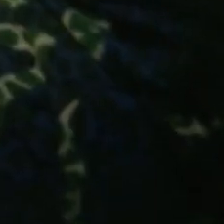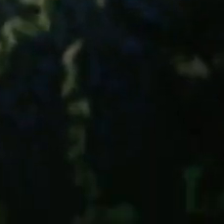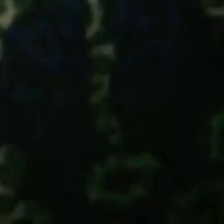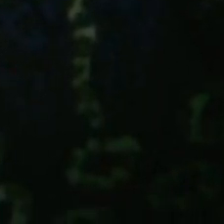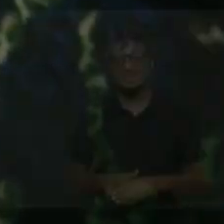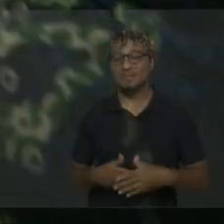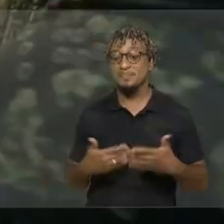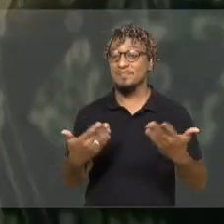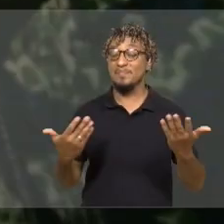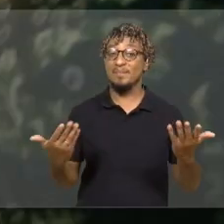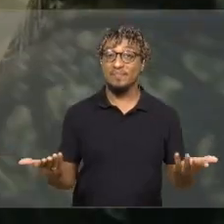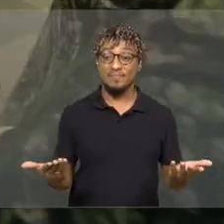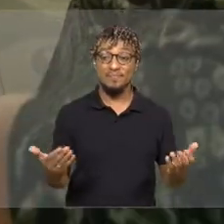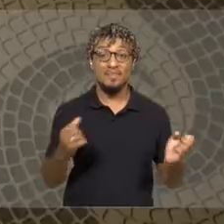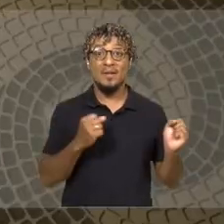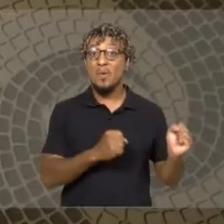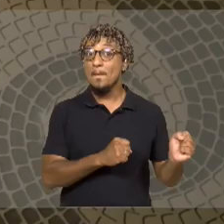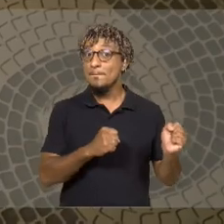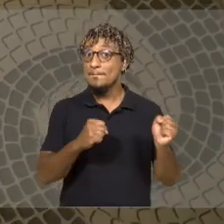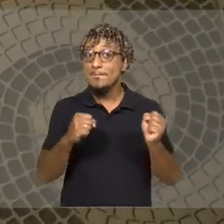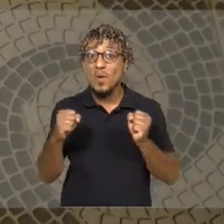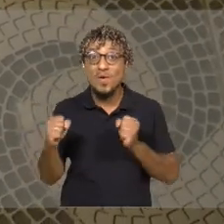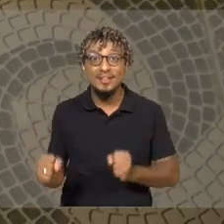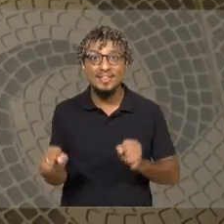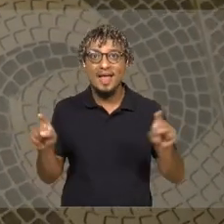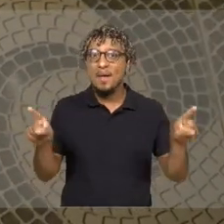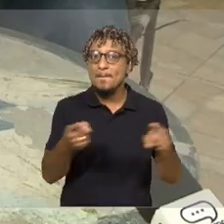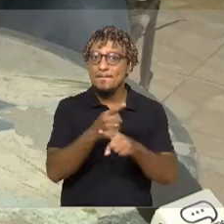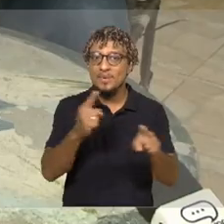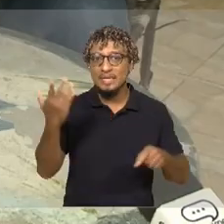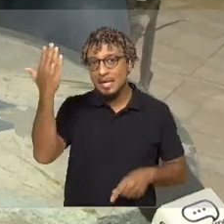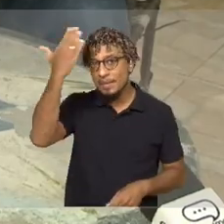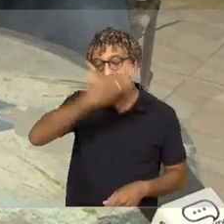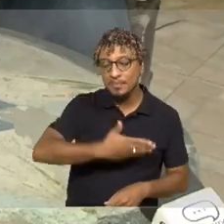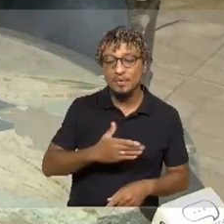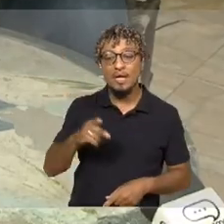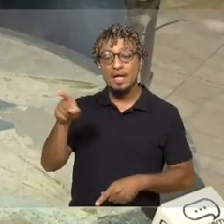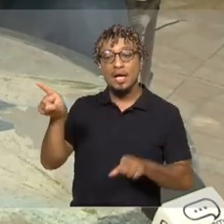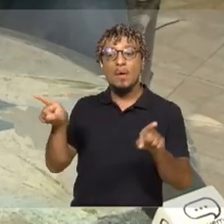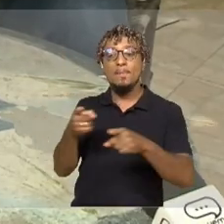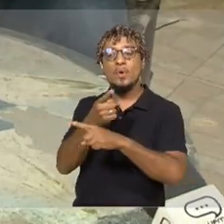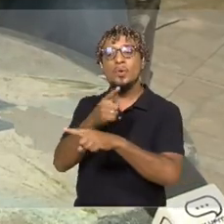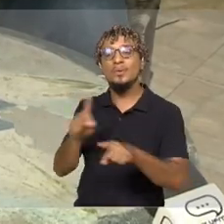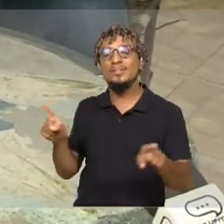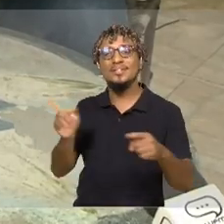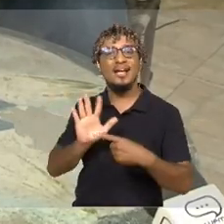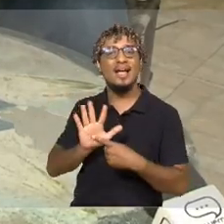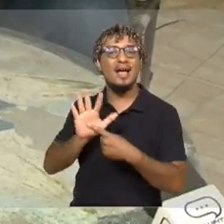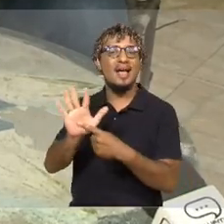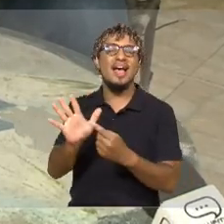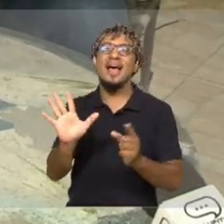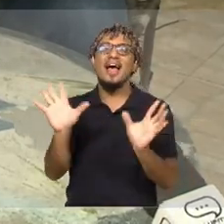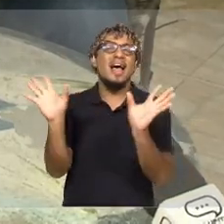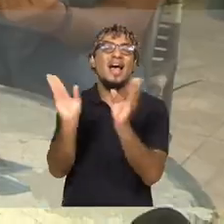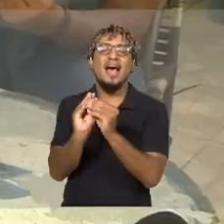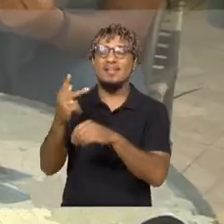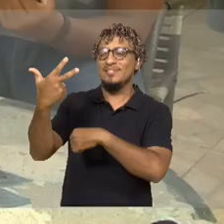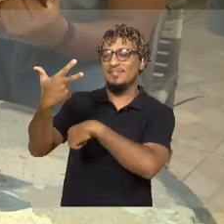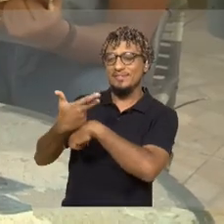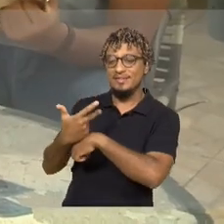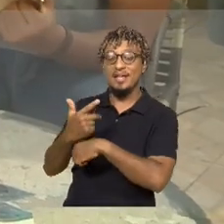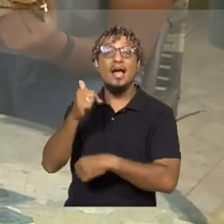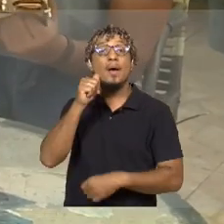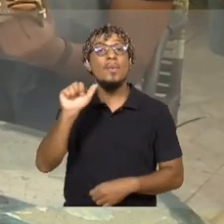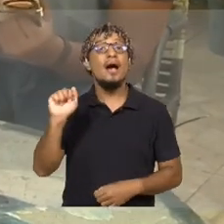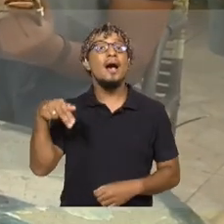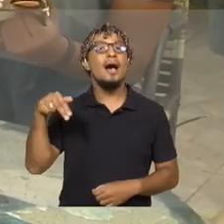É inquestionável o poder que a música tem. A prova está bem aí. Enquanto os músicos faziam uma apresentação rápida para a câmera, a